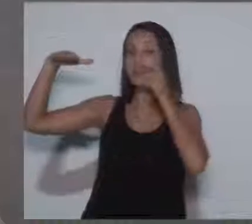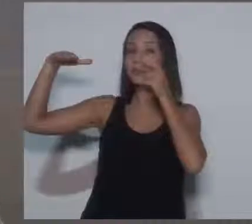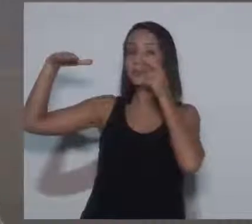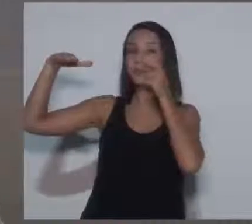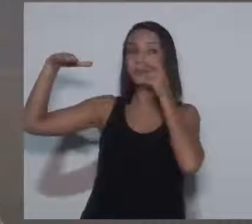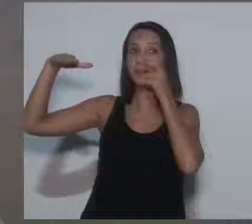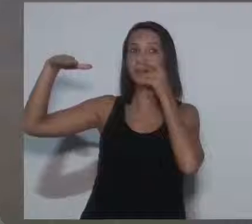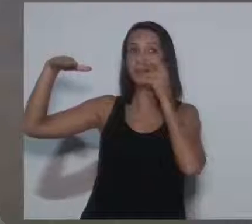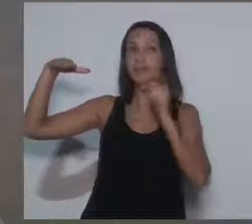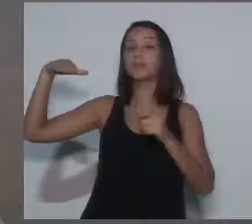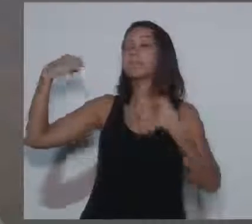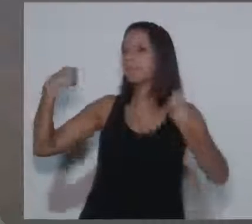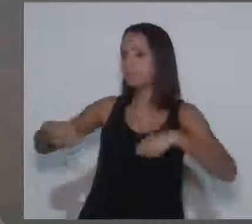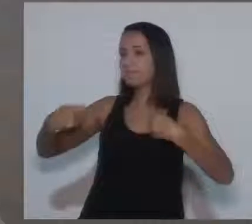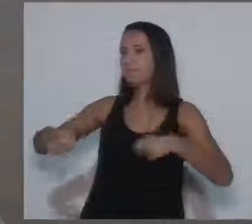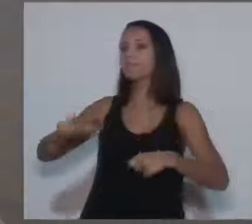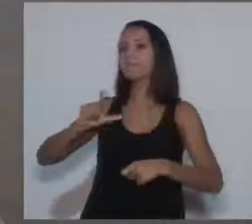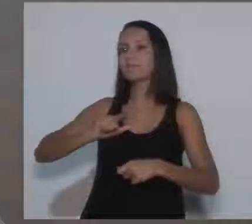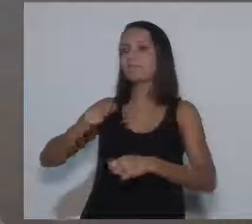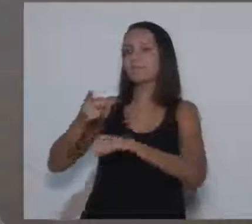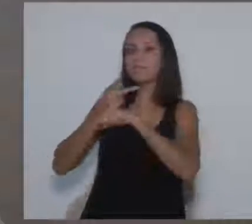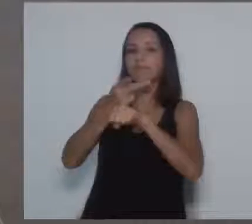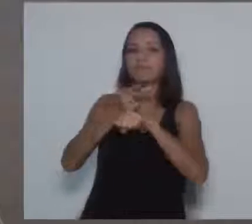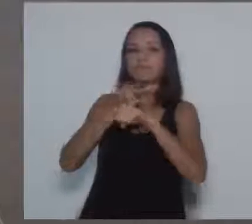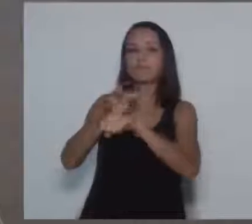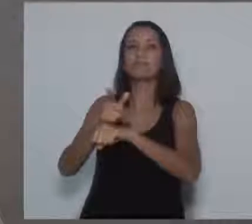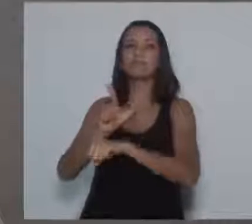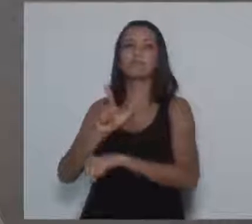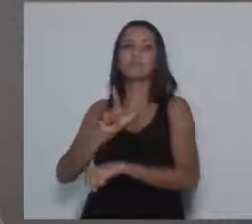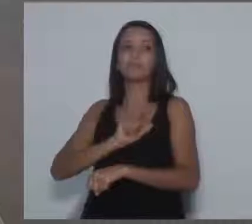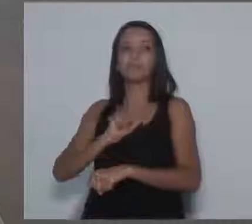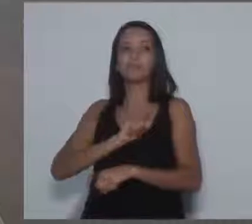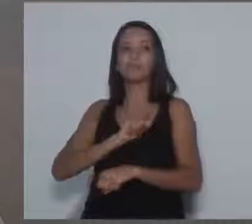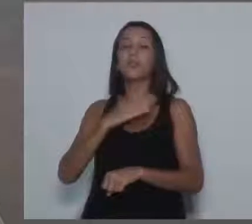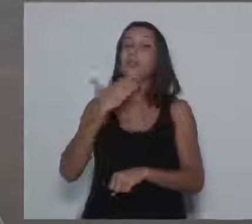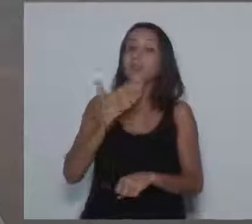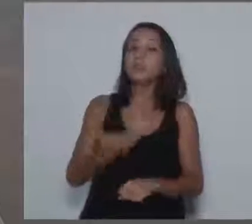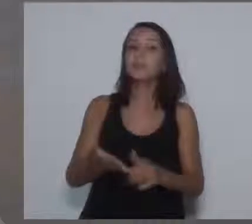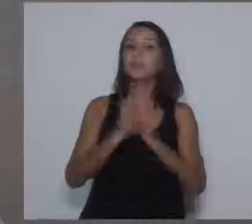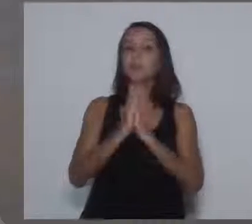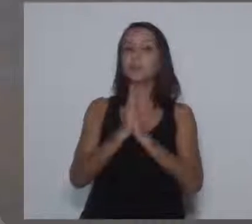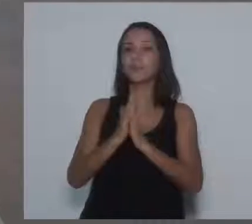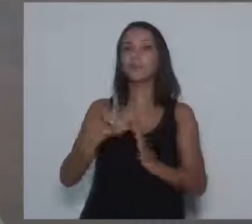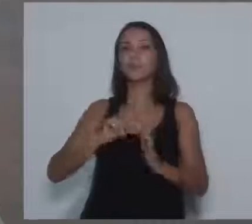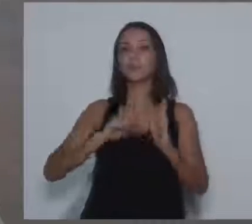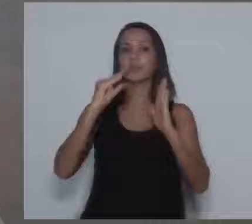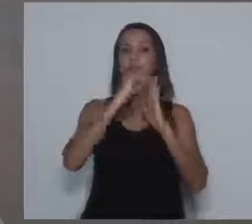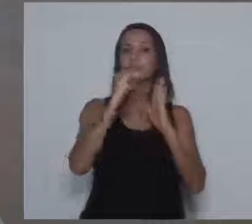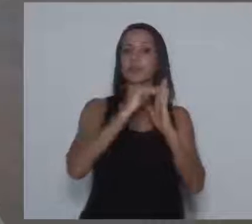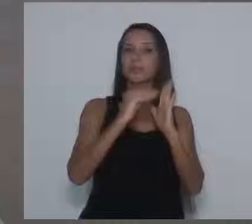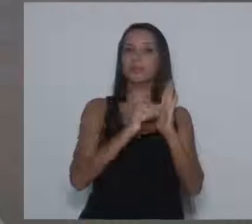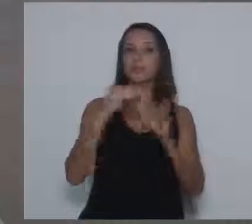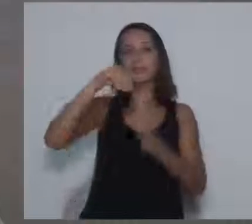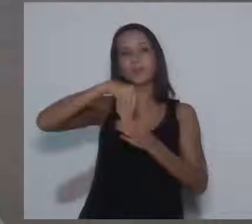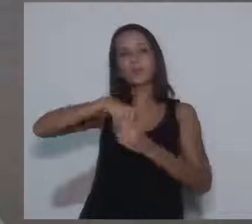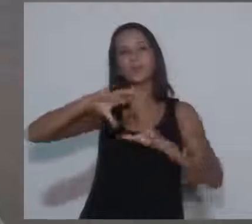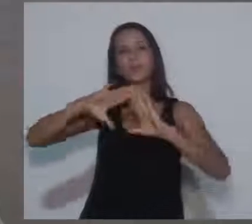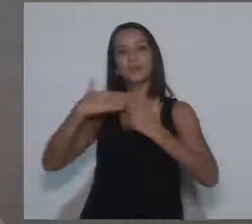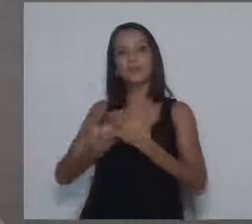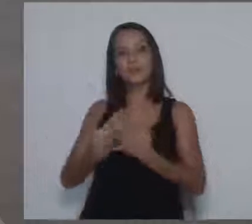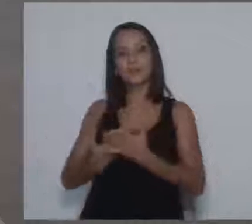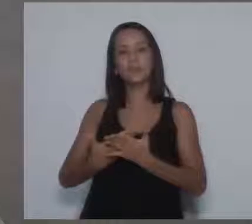na verdade, que eles estão tendo. Eles estão vindo atrás e pedindo que se tenha essas pautas dentro das escolas